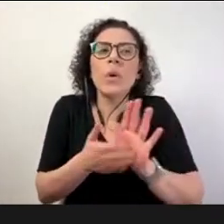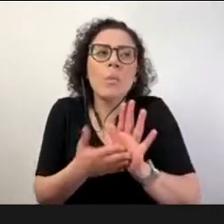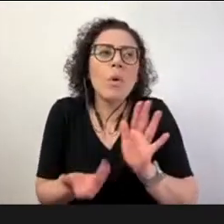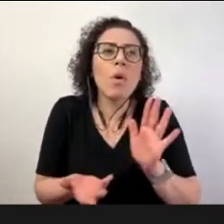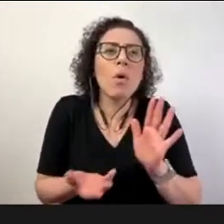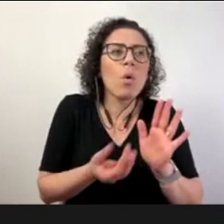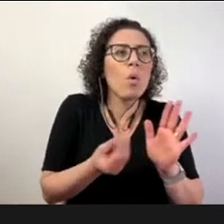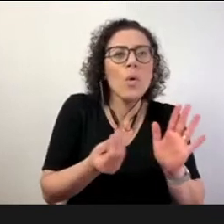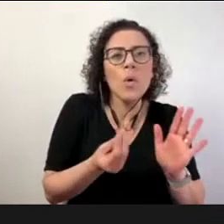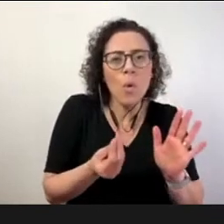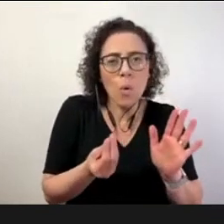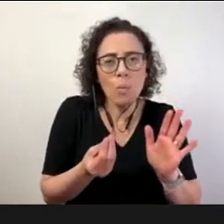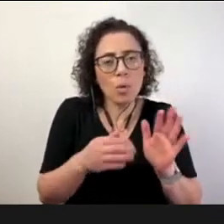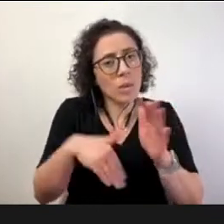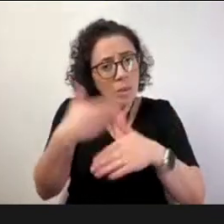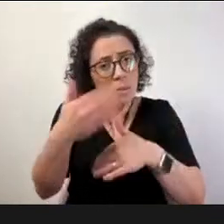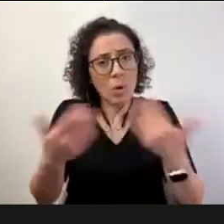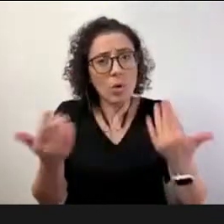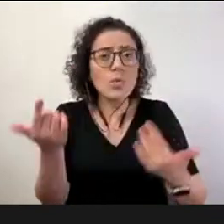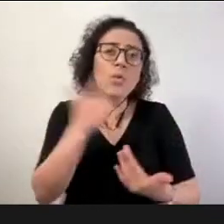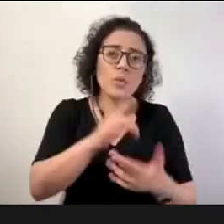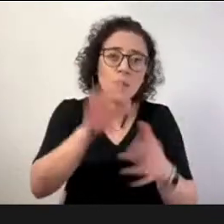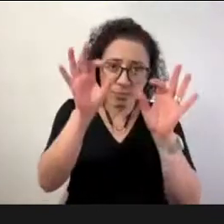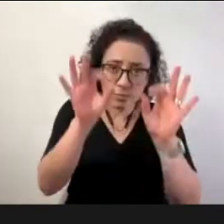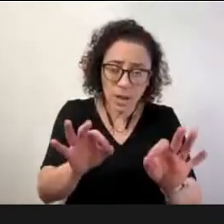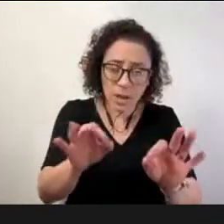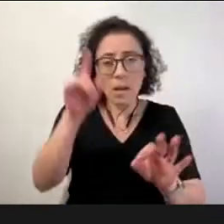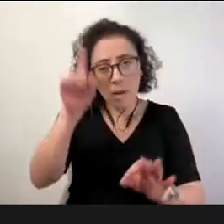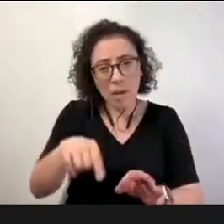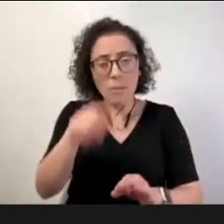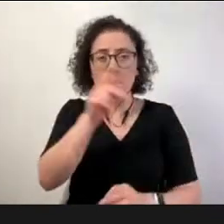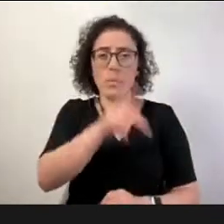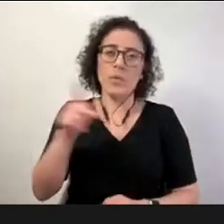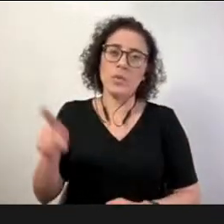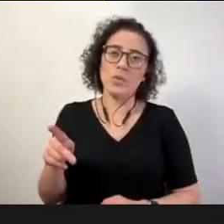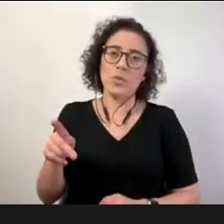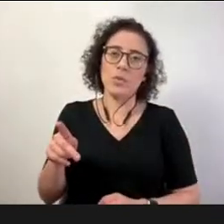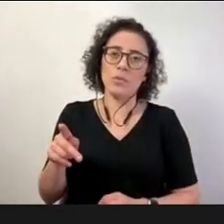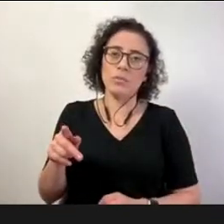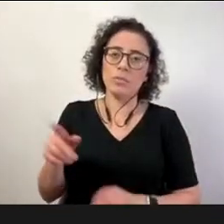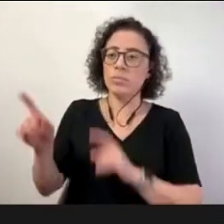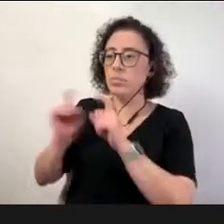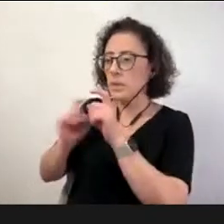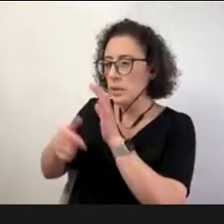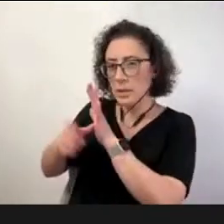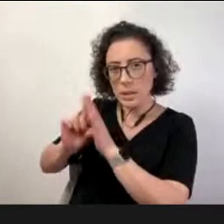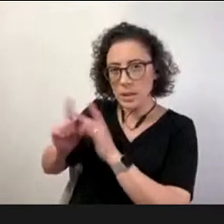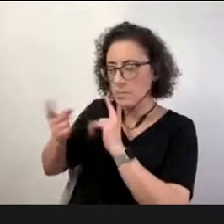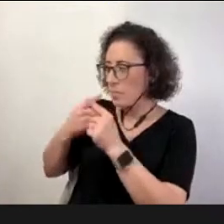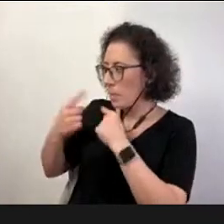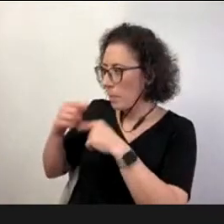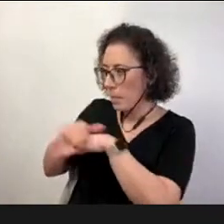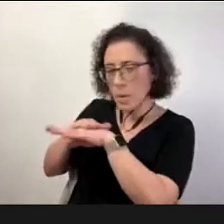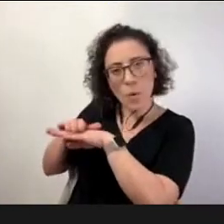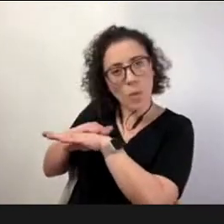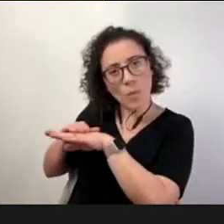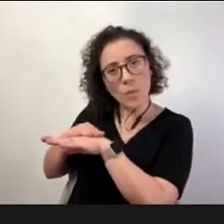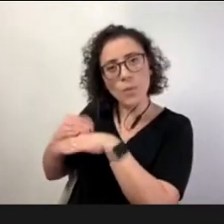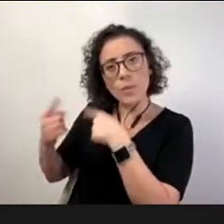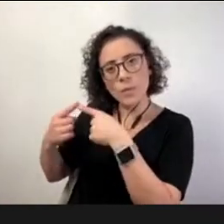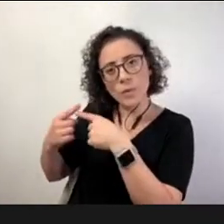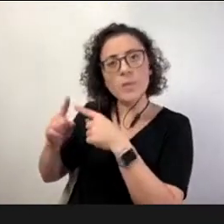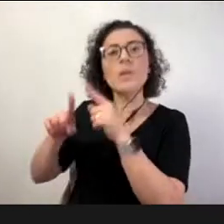professor na sala de aula então ele é um ator fundamental nesse processo claro que na relação com o seu aluno e com o grupo de alunos